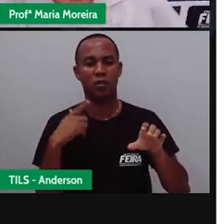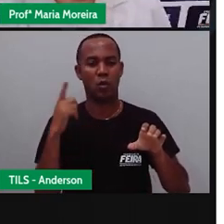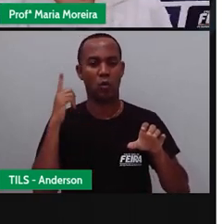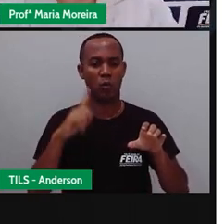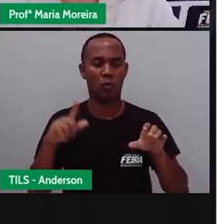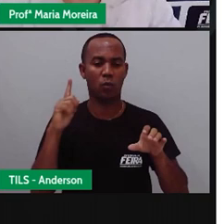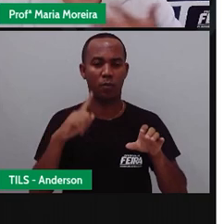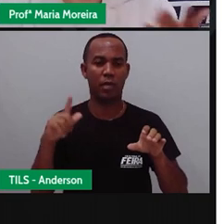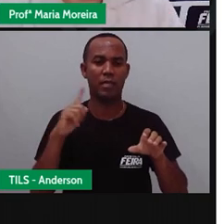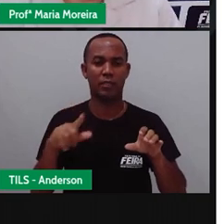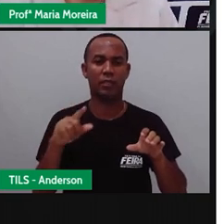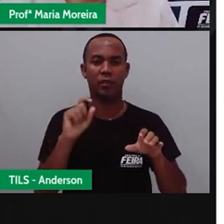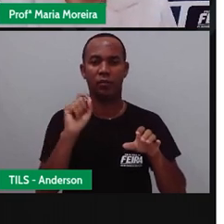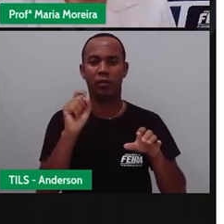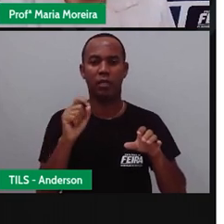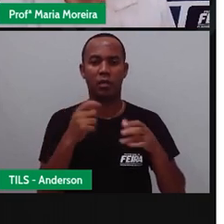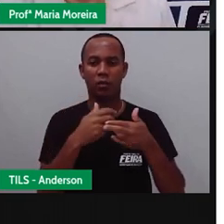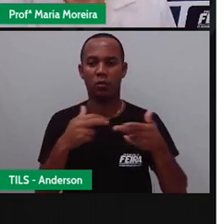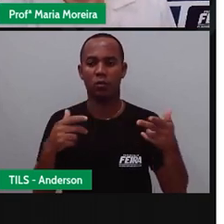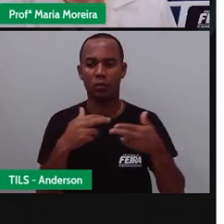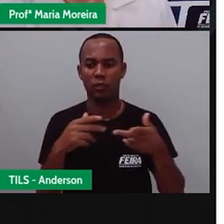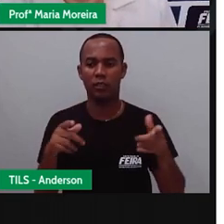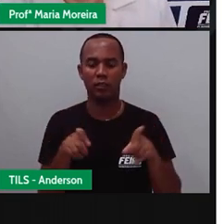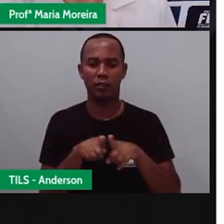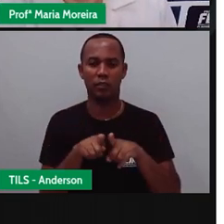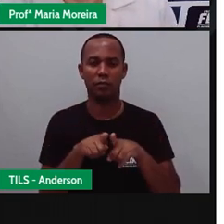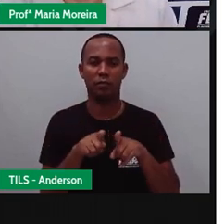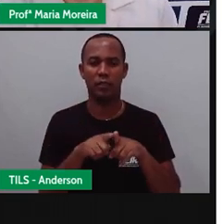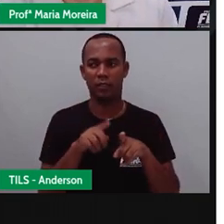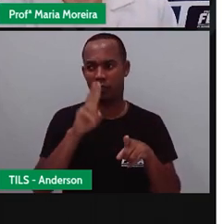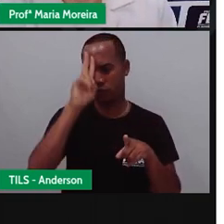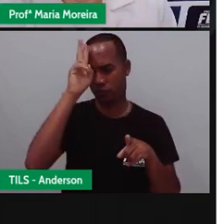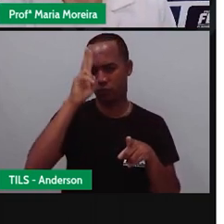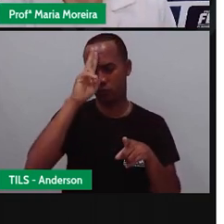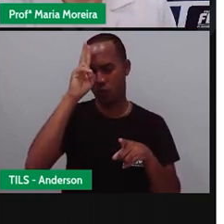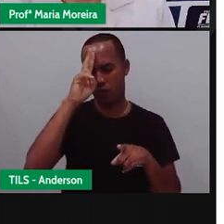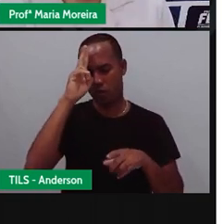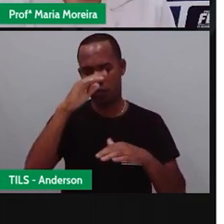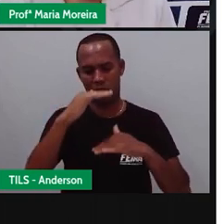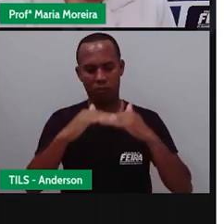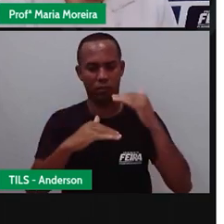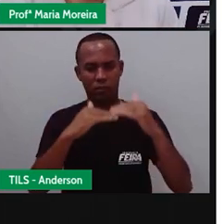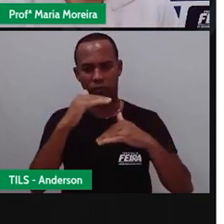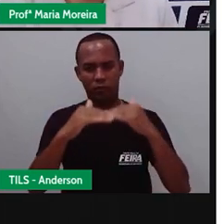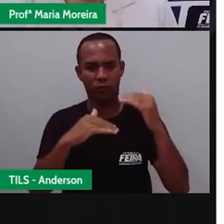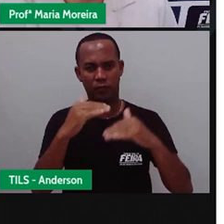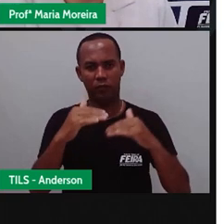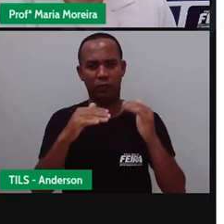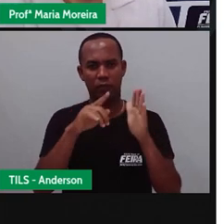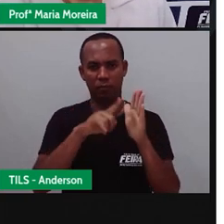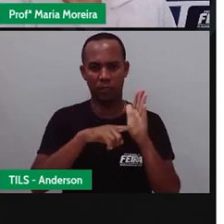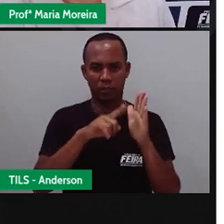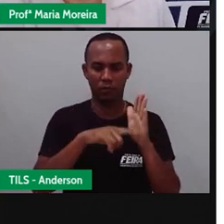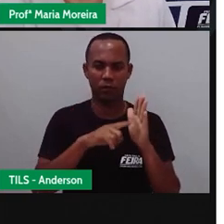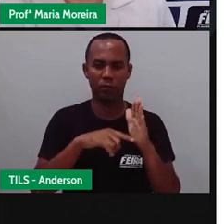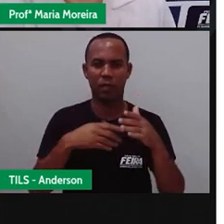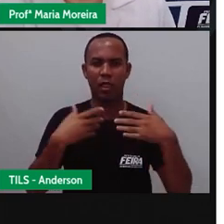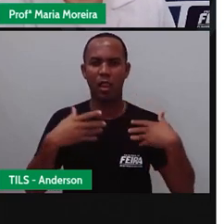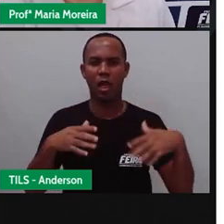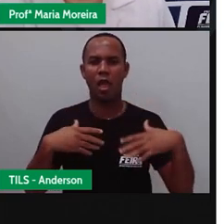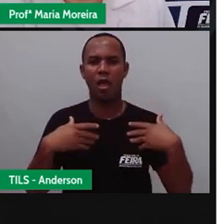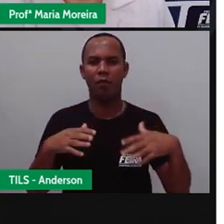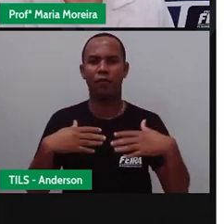também, assim como todas as outras coisas, né? Da história, ele passa por evolução. Ele fica menor e mais leve. Eles